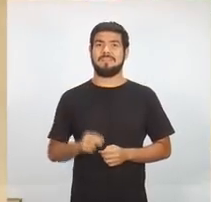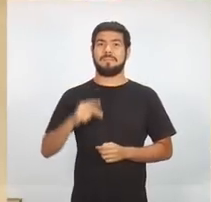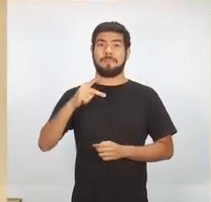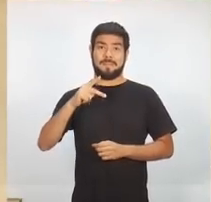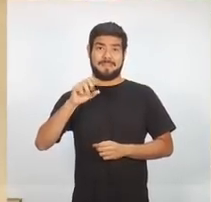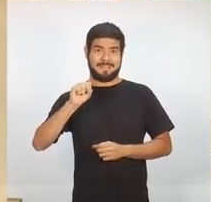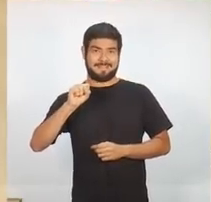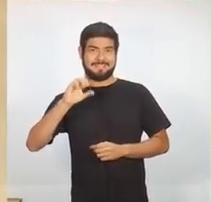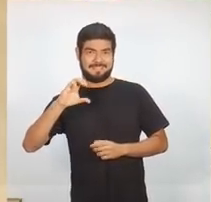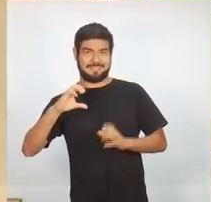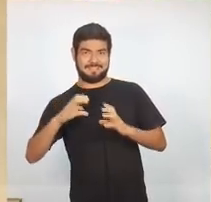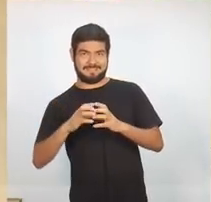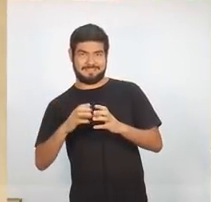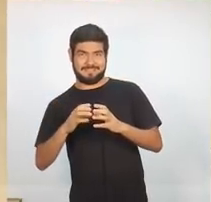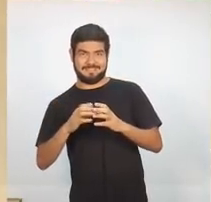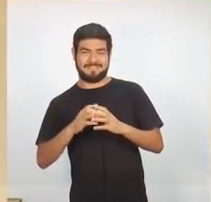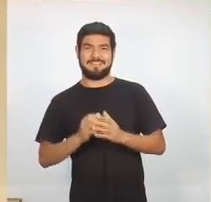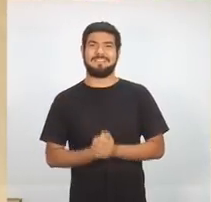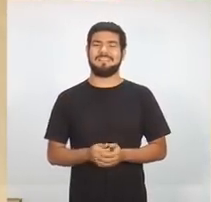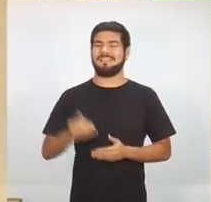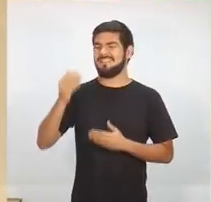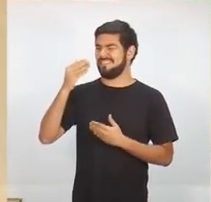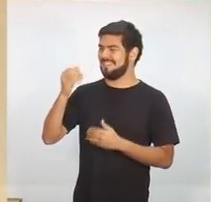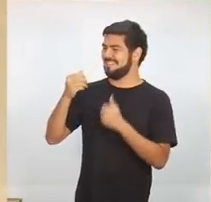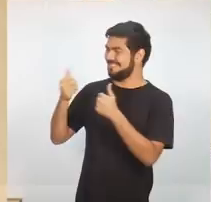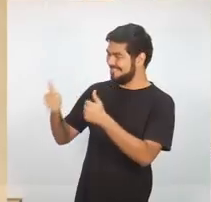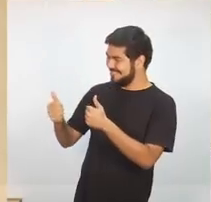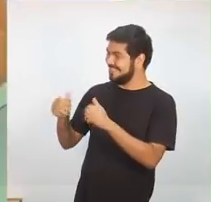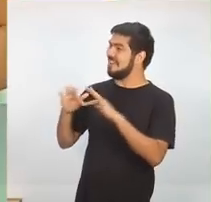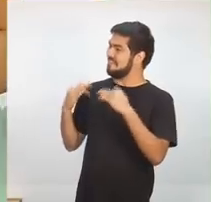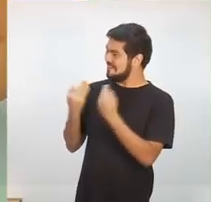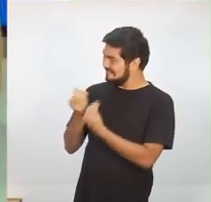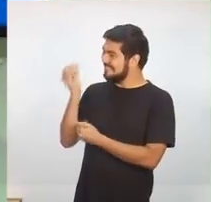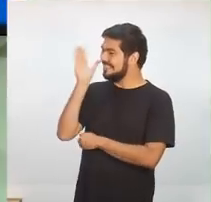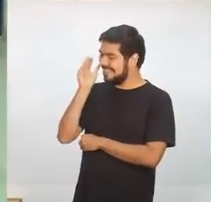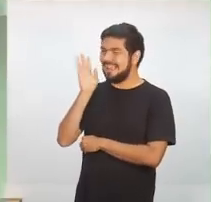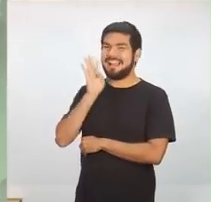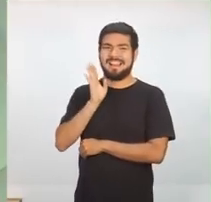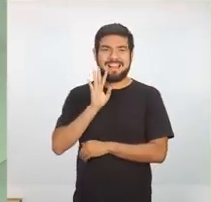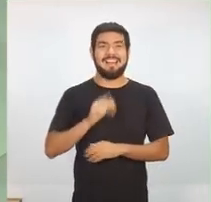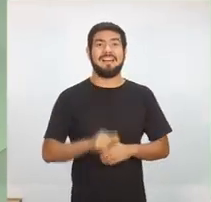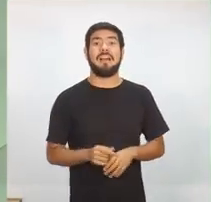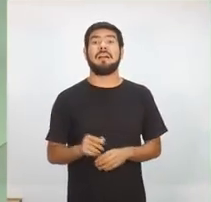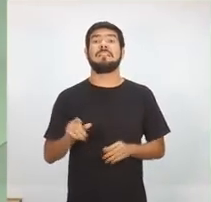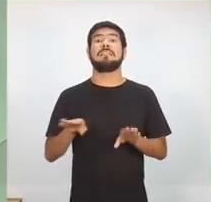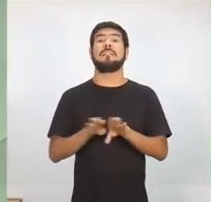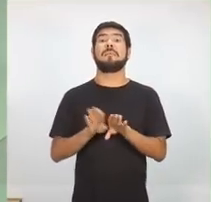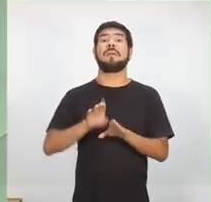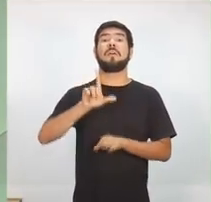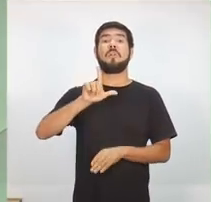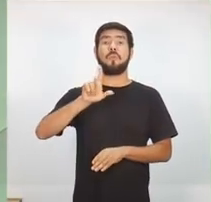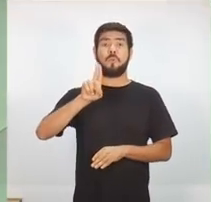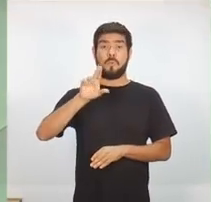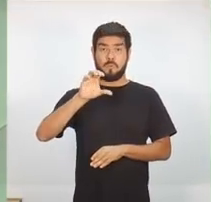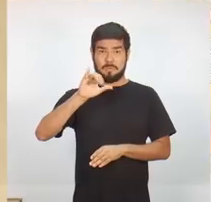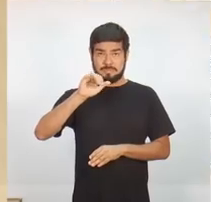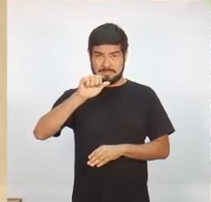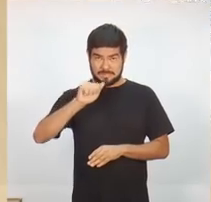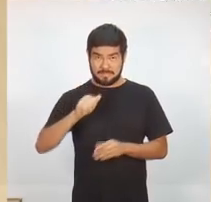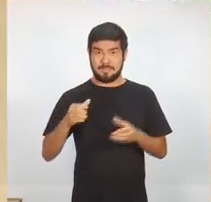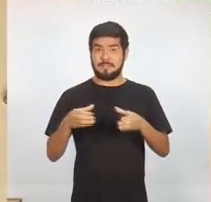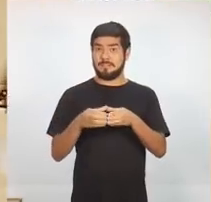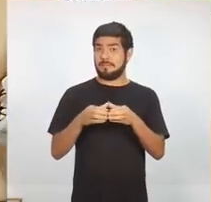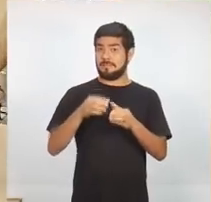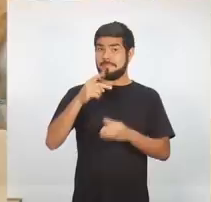família ligada com a gente, Wilson? Com certeza. Os amigos também, né? Vamos lá. Lúcia Antony, PC do B, a próxima candidata.